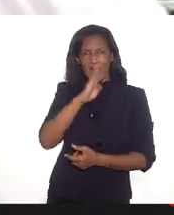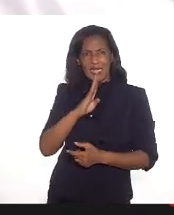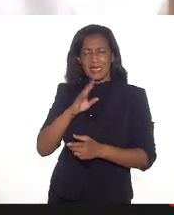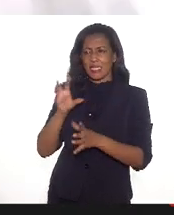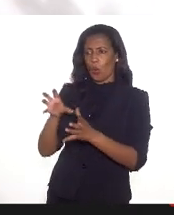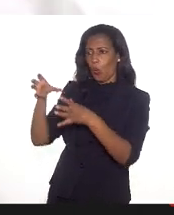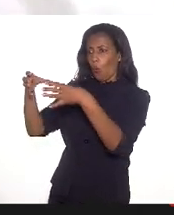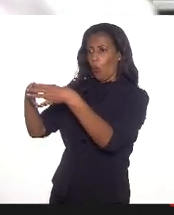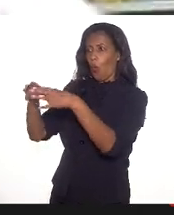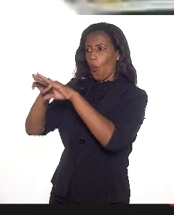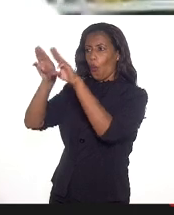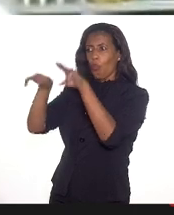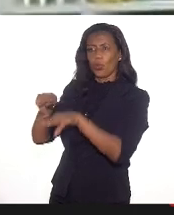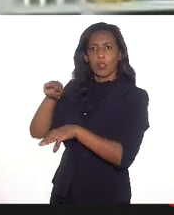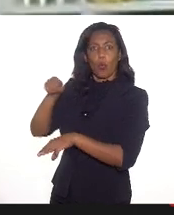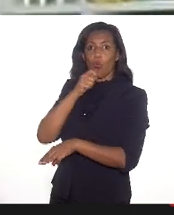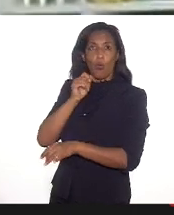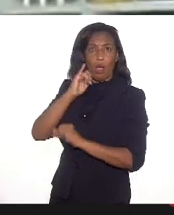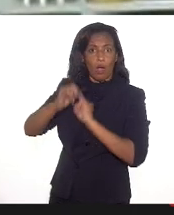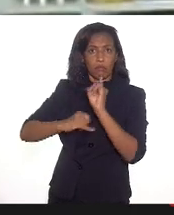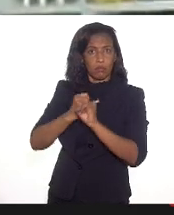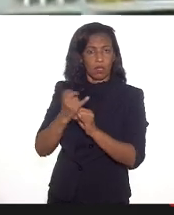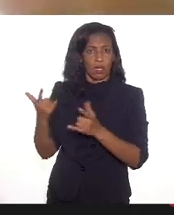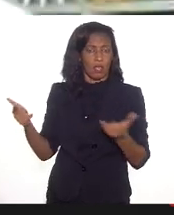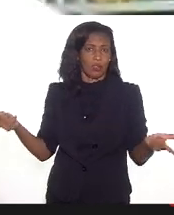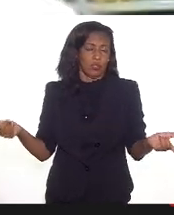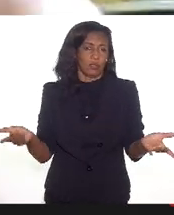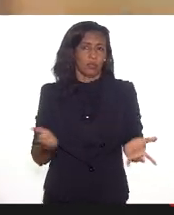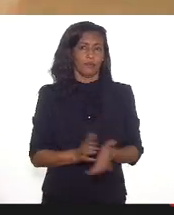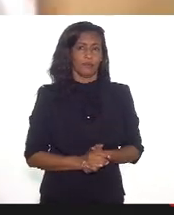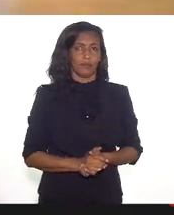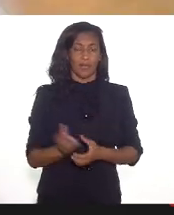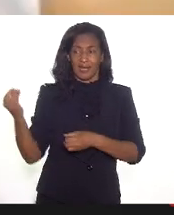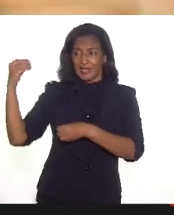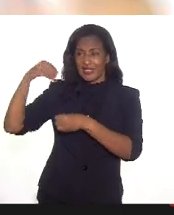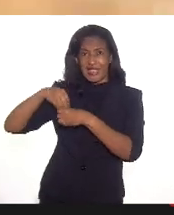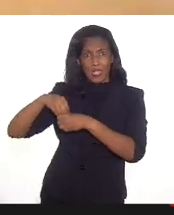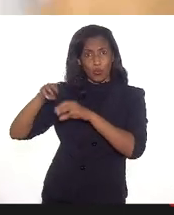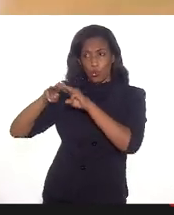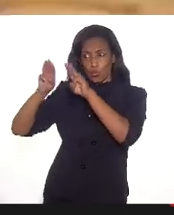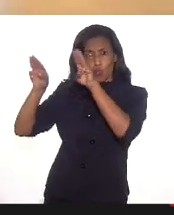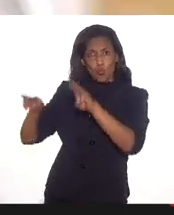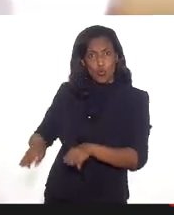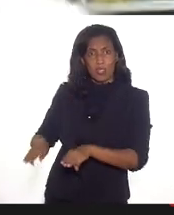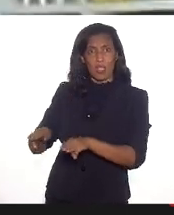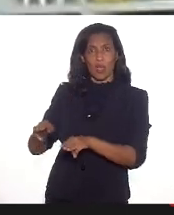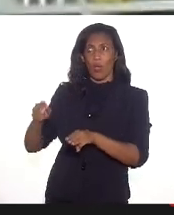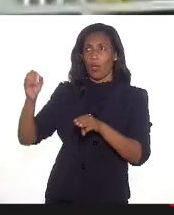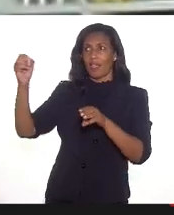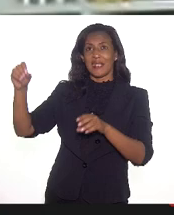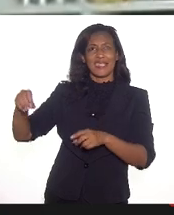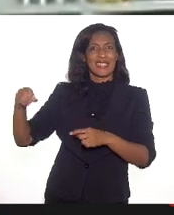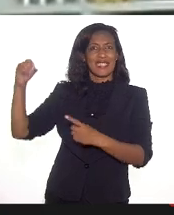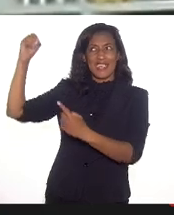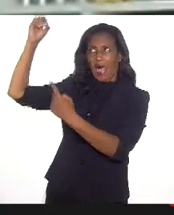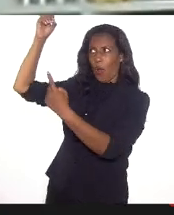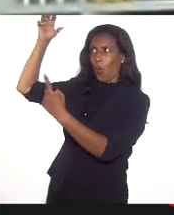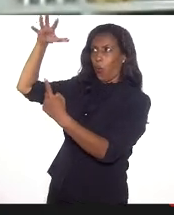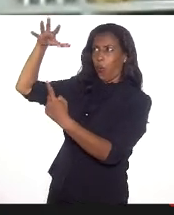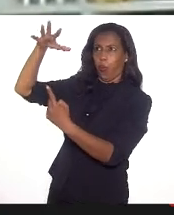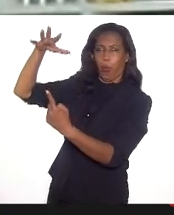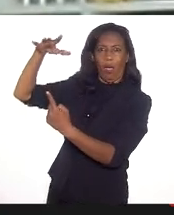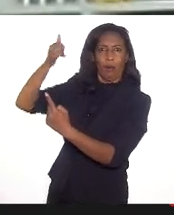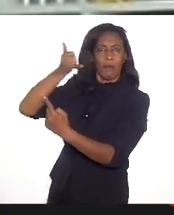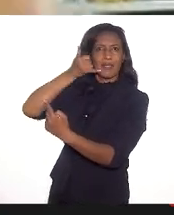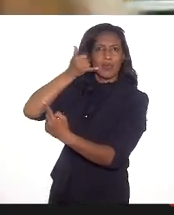Museu da Maré não tem uma internet que funcione. A gente, dentro do museu, não consegue sequer sinal de celular. Então, a gente vê que